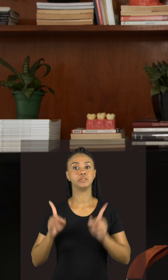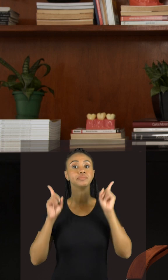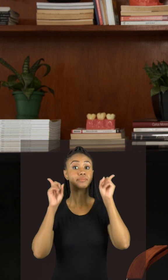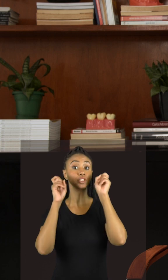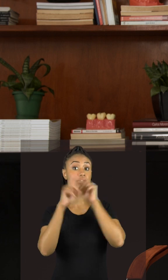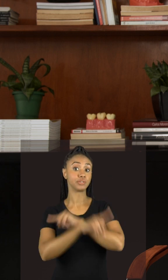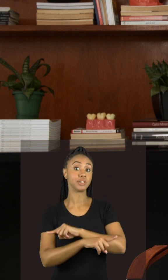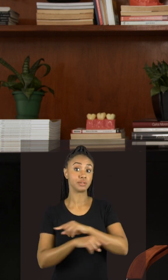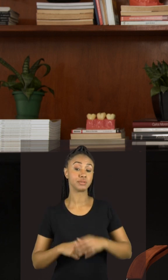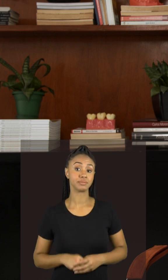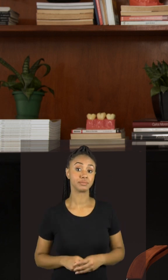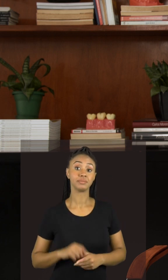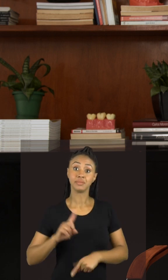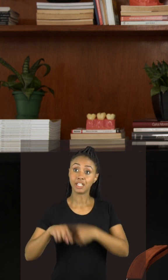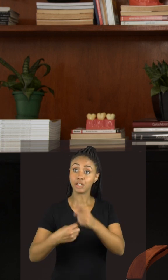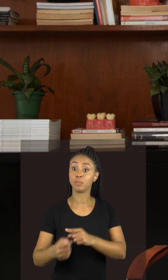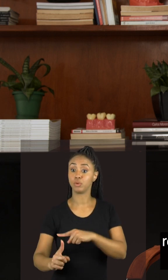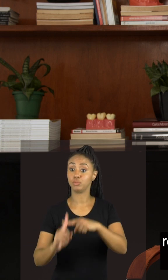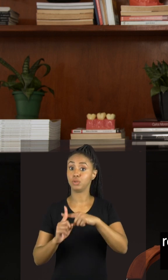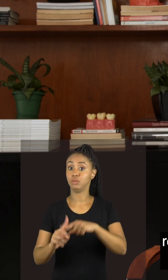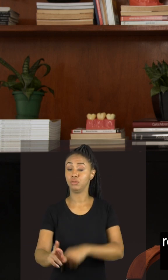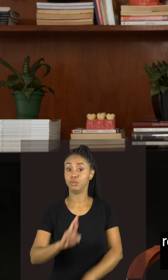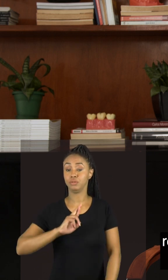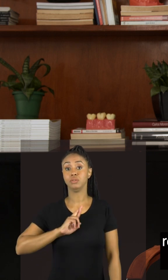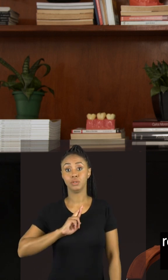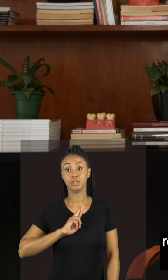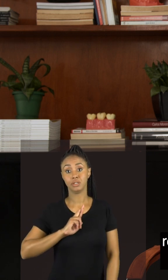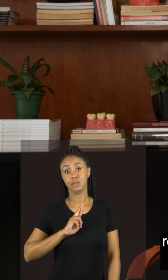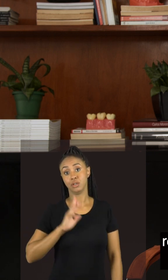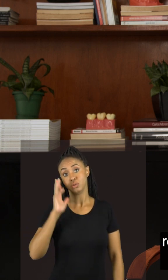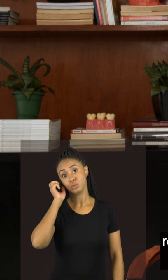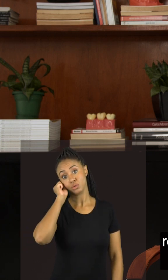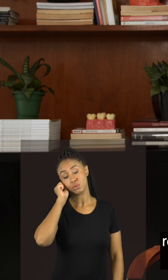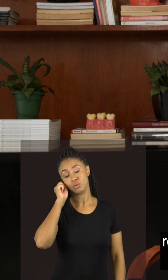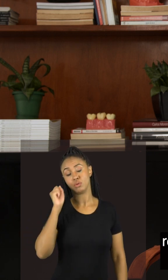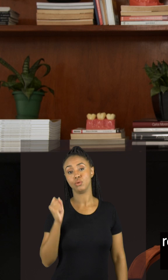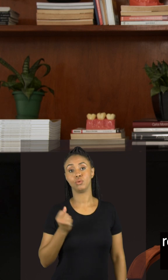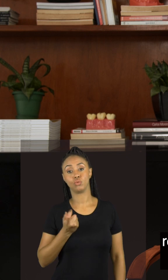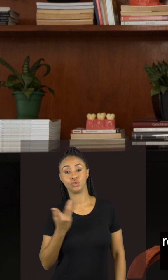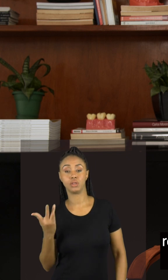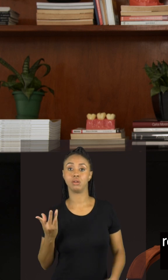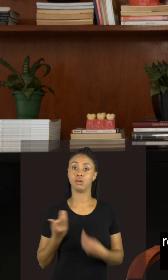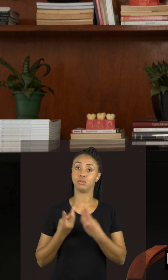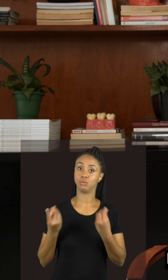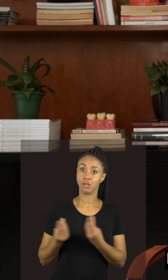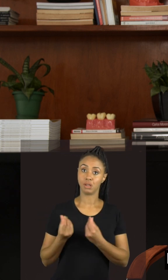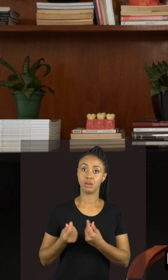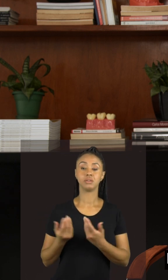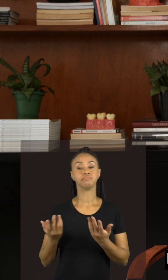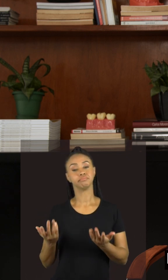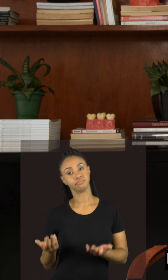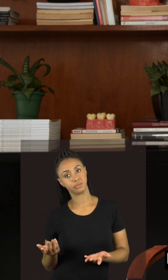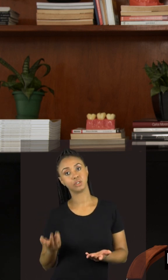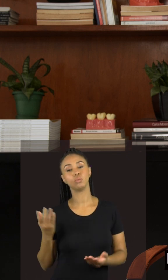tempo para poder a gente ter um resultado positivo relacionado à nossa quantidade e à qualidade de sono. Então, o